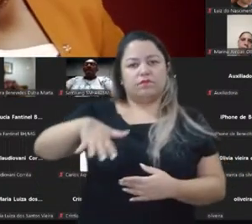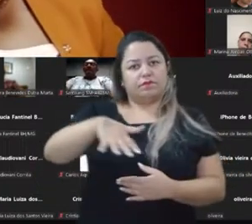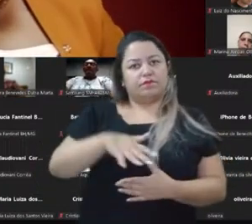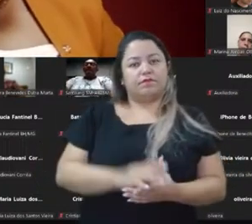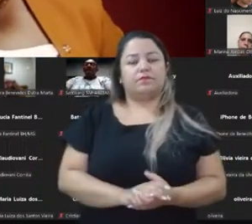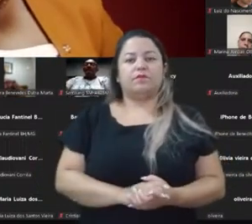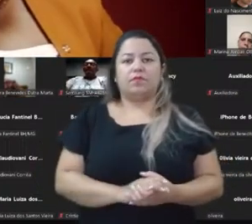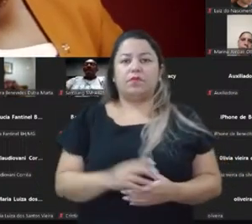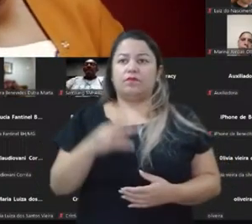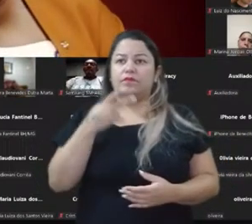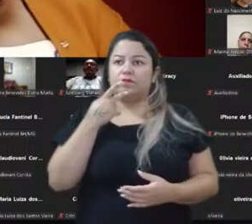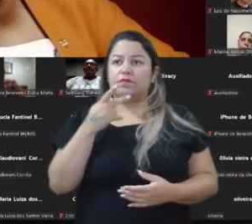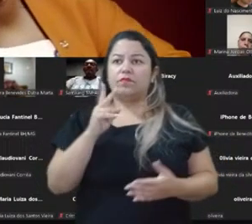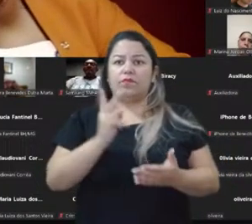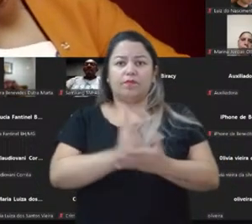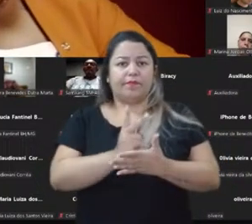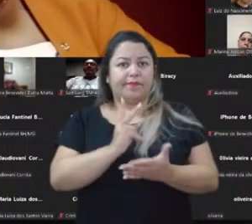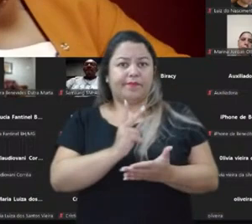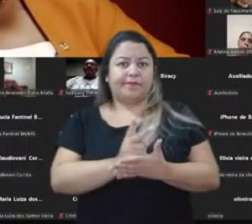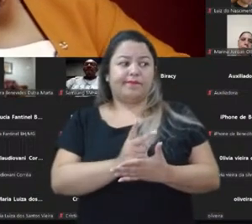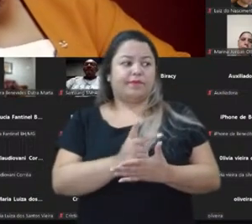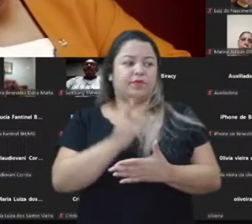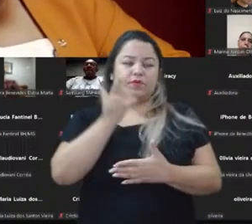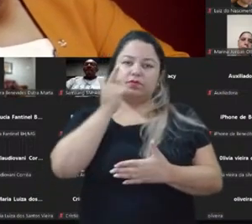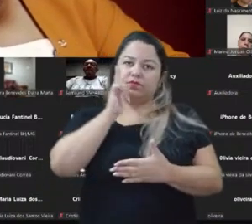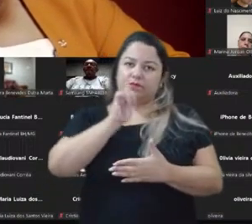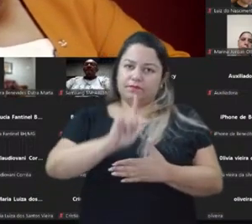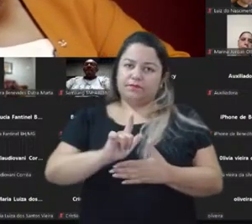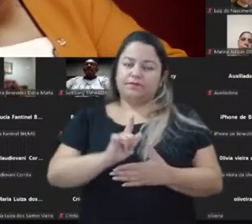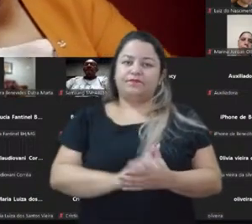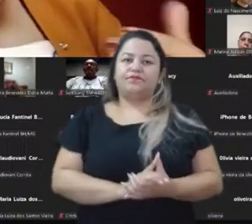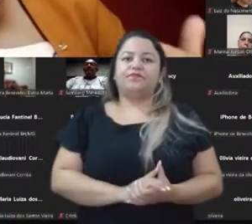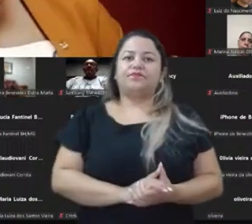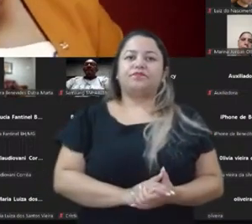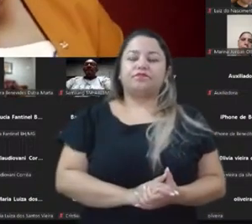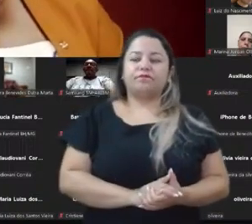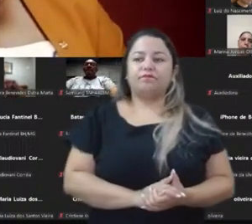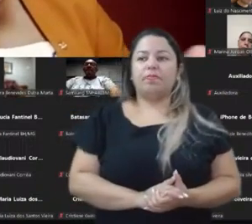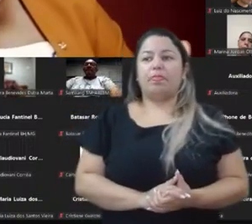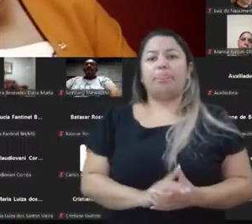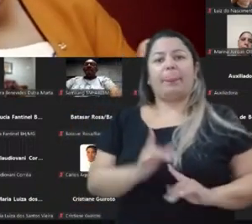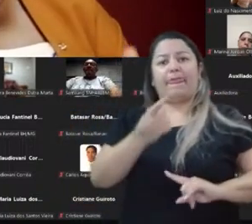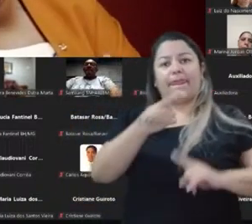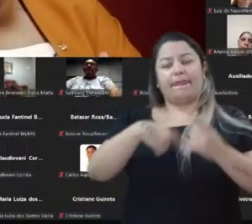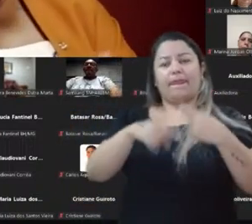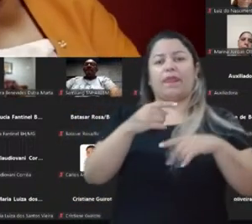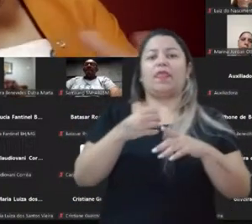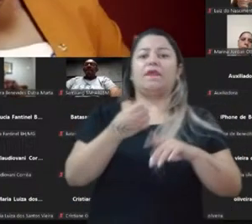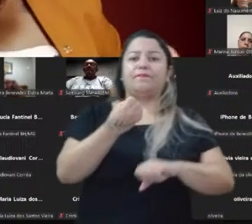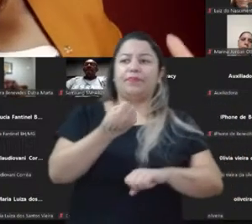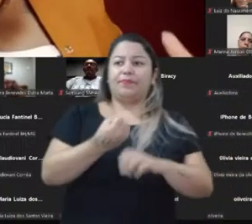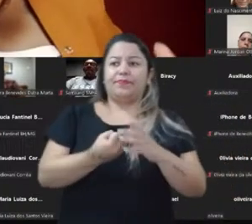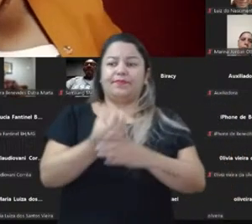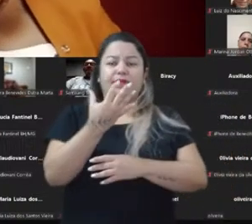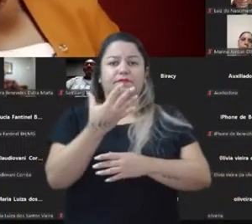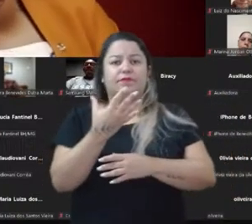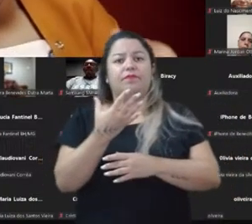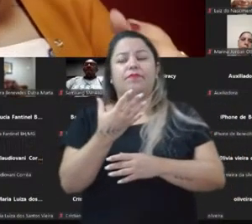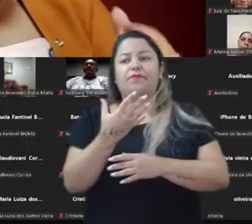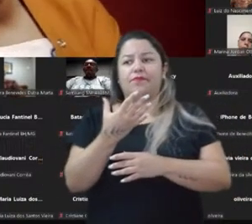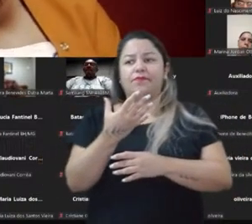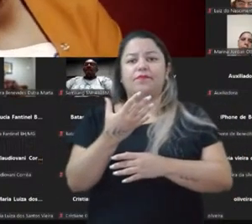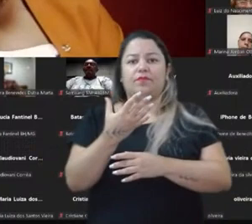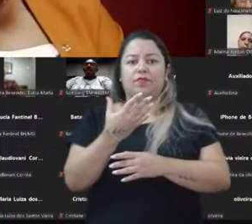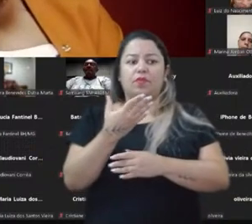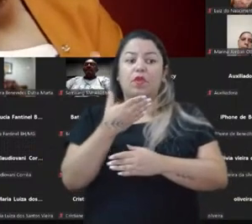falar mais do mesmo, quando a gente consegue construir conteúdos quase que exclusivos